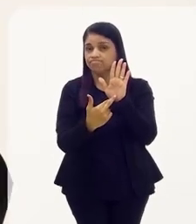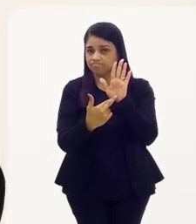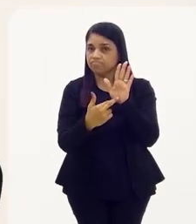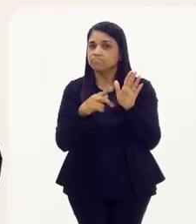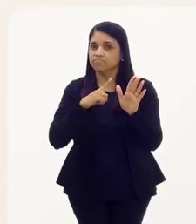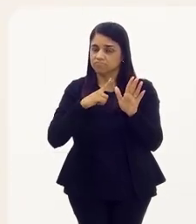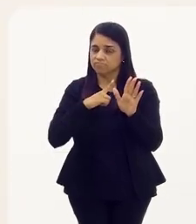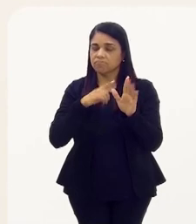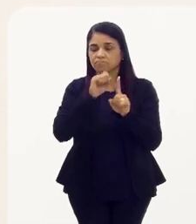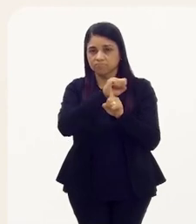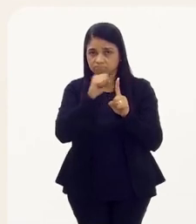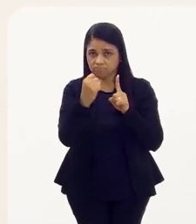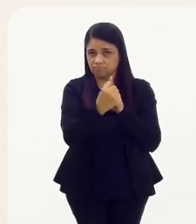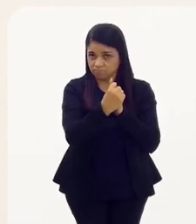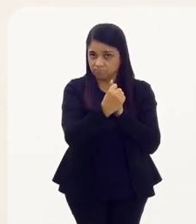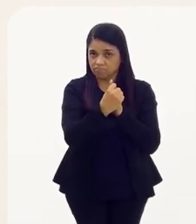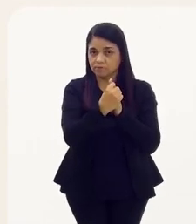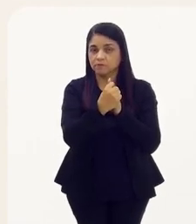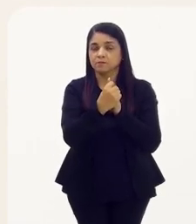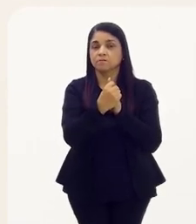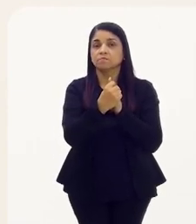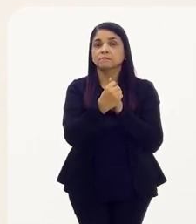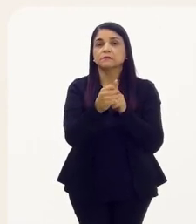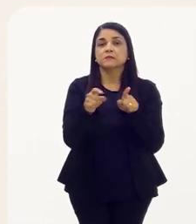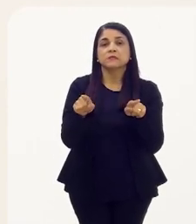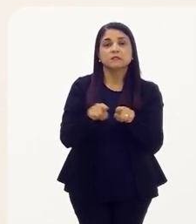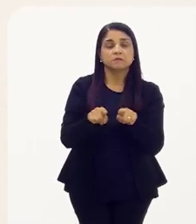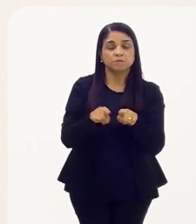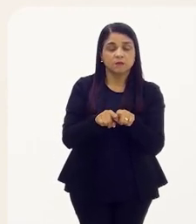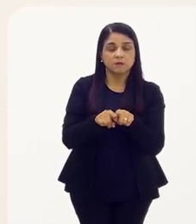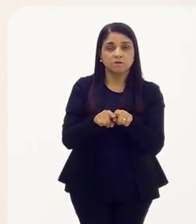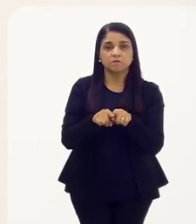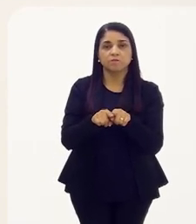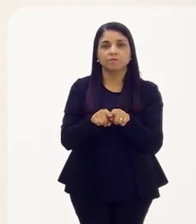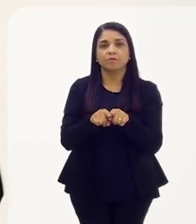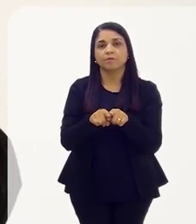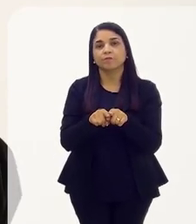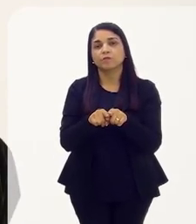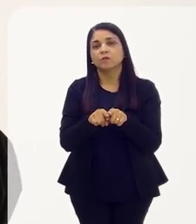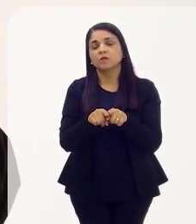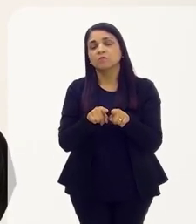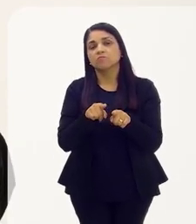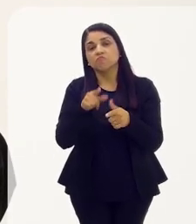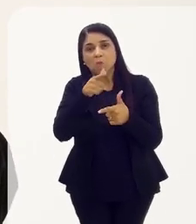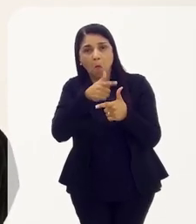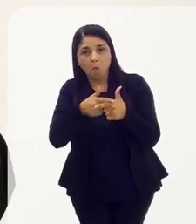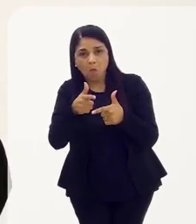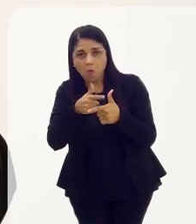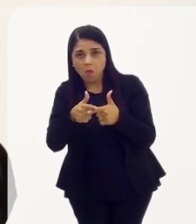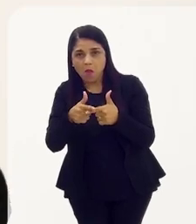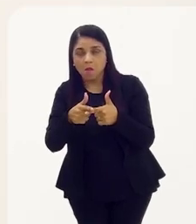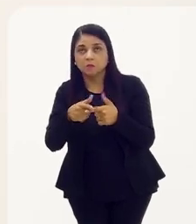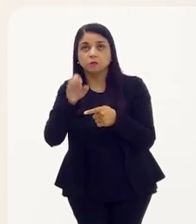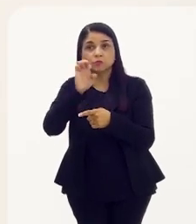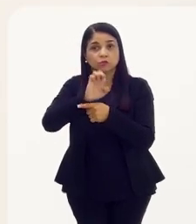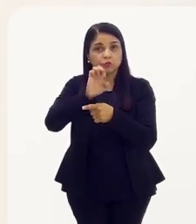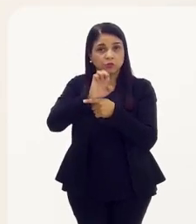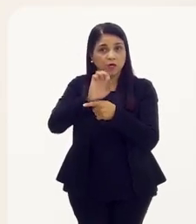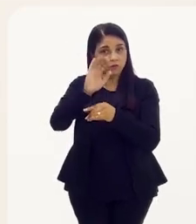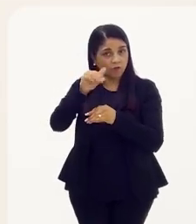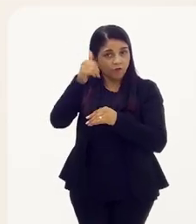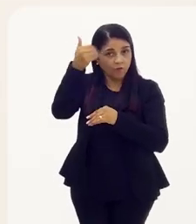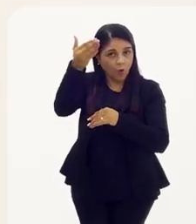situações da sociedade. E quando há uma questão do Estado